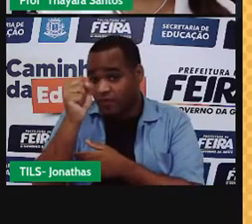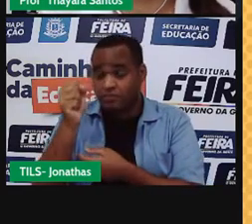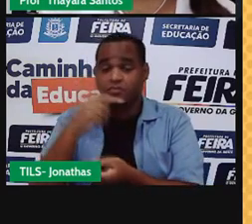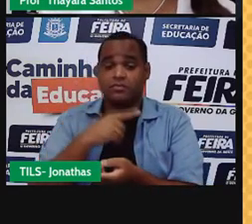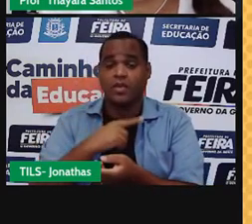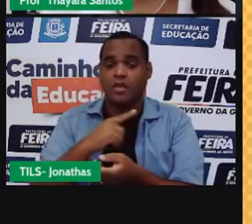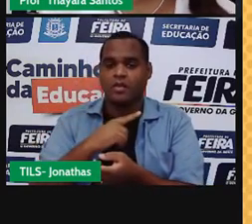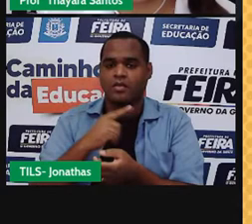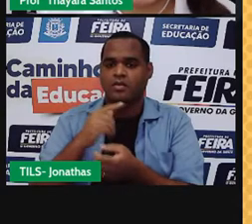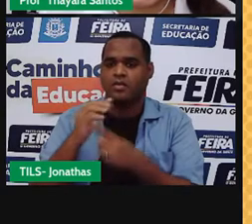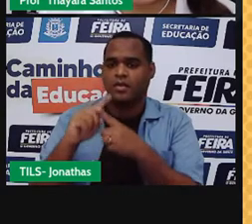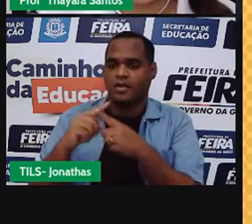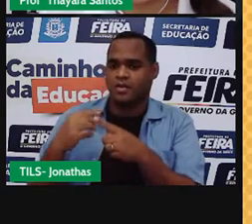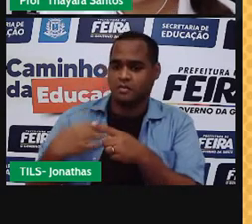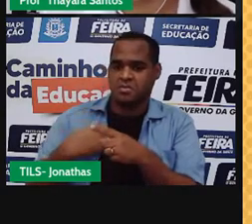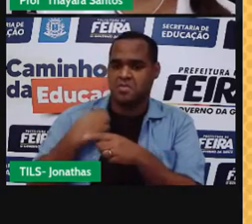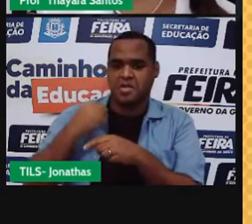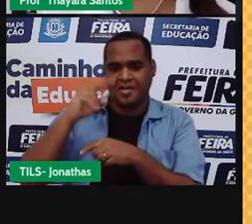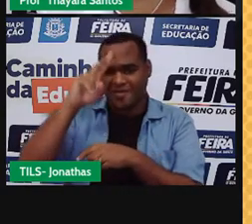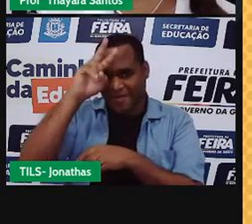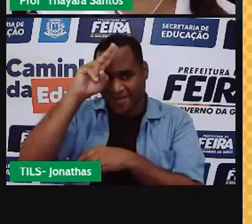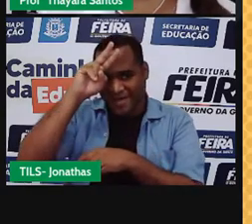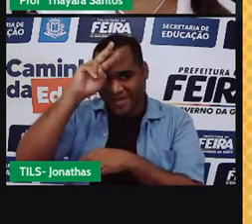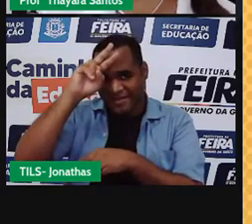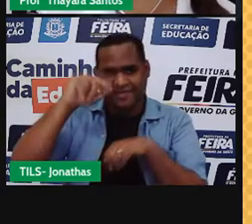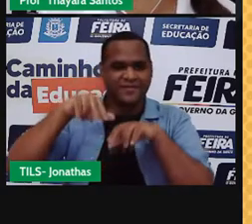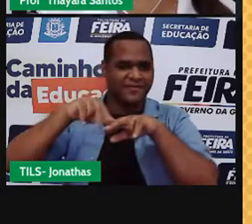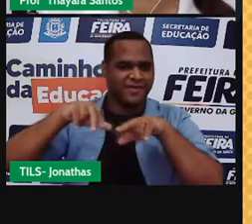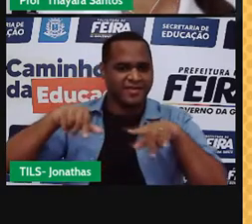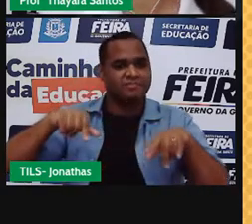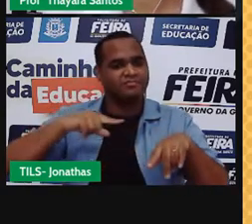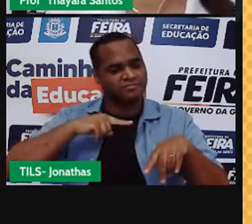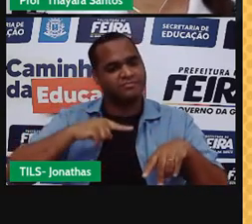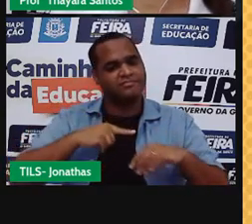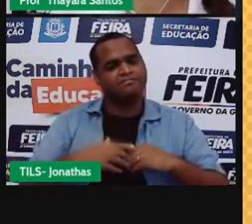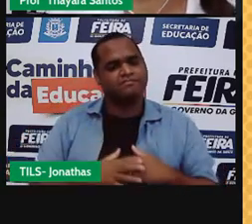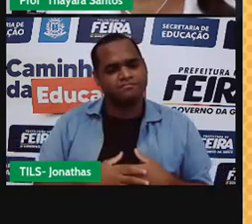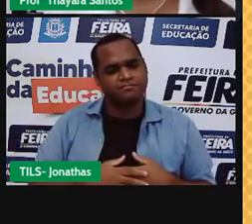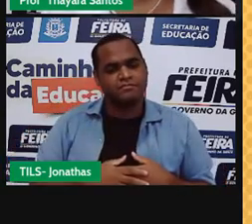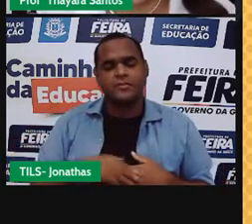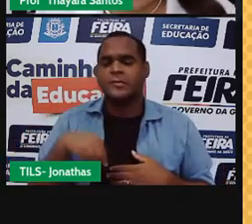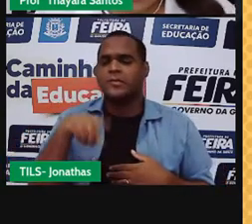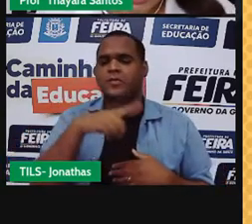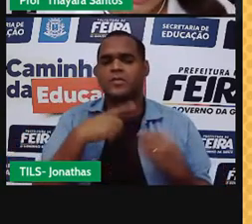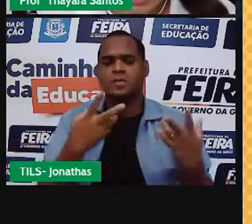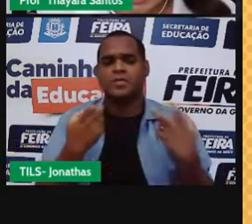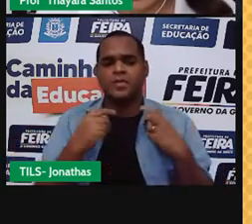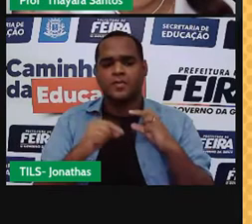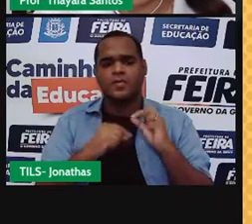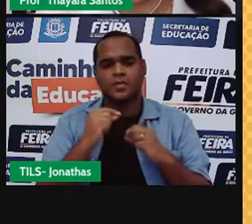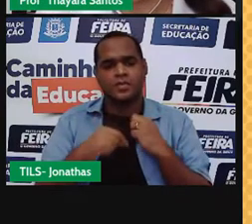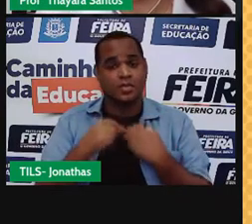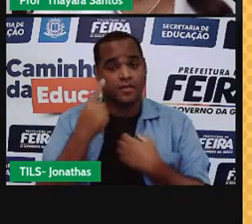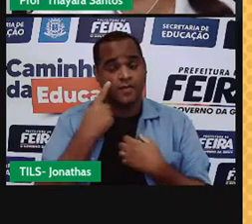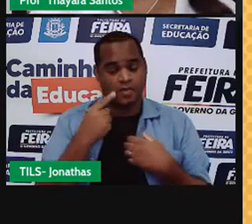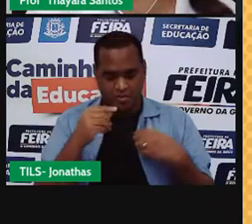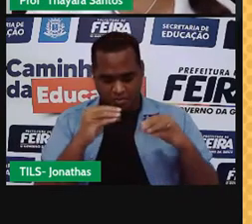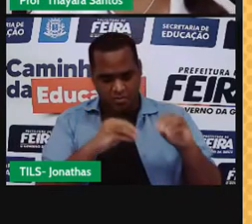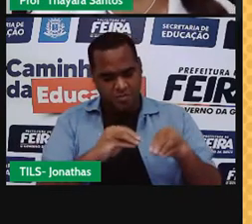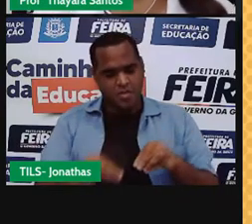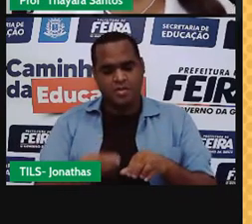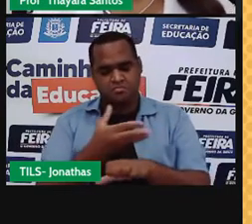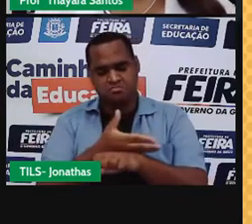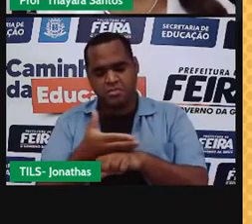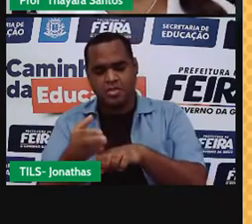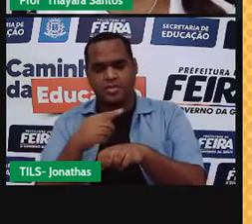espanta de fato traça, barata, esses organismos. Mas o que é que a gente percebe? Você vai lá, coloca essas bolinhas